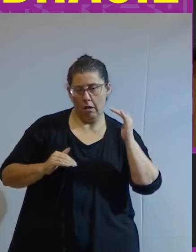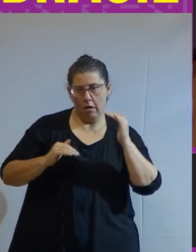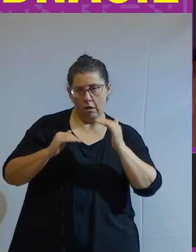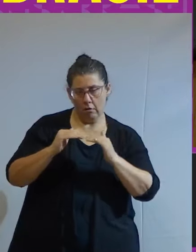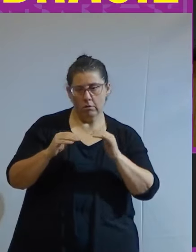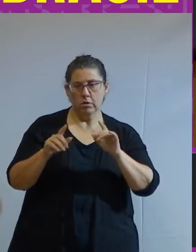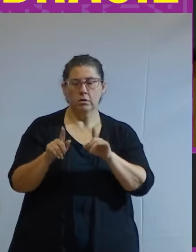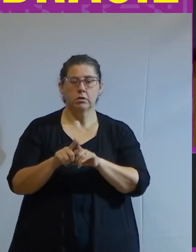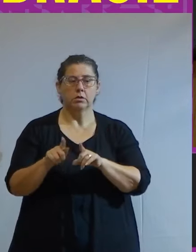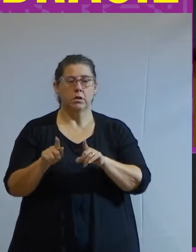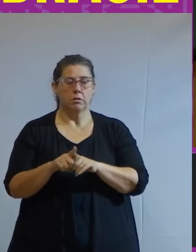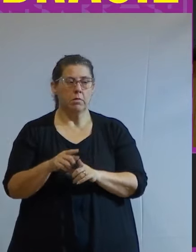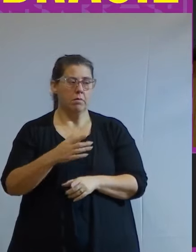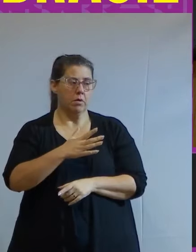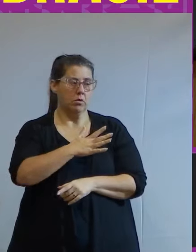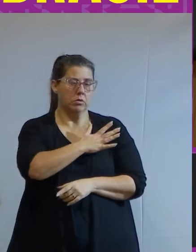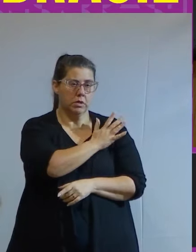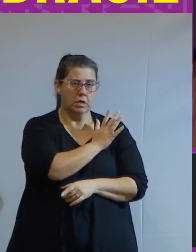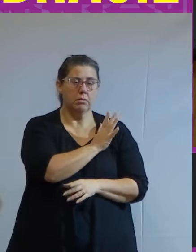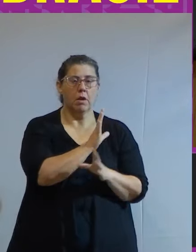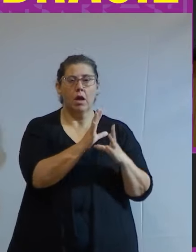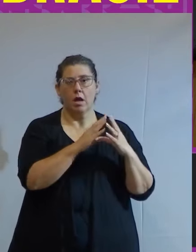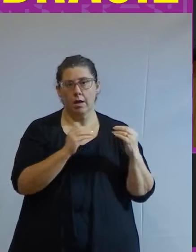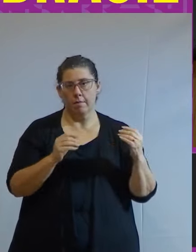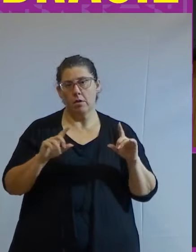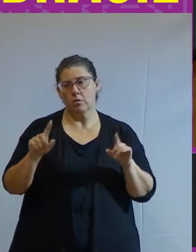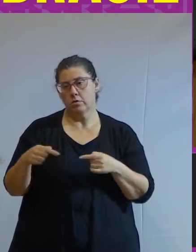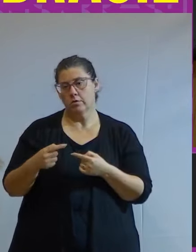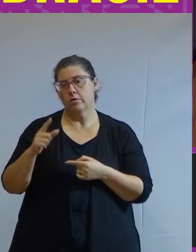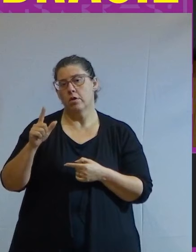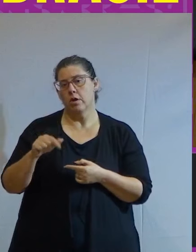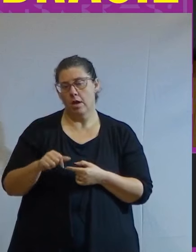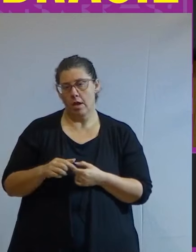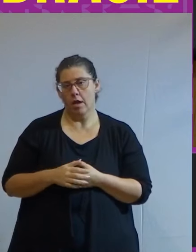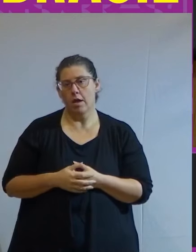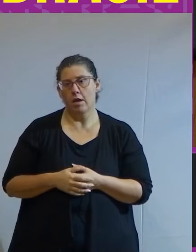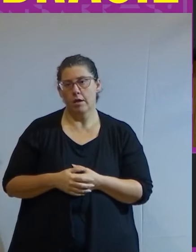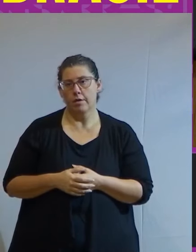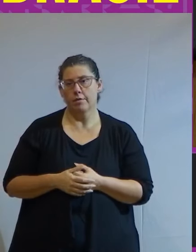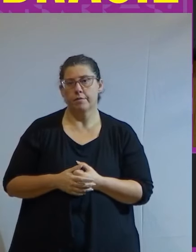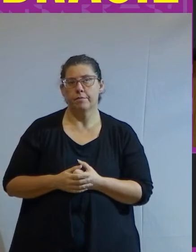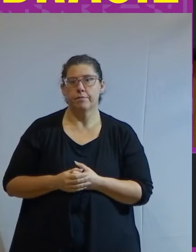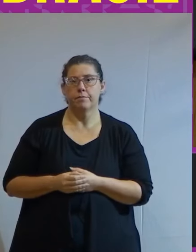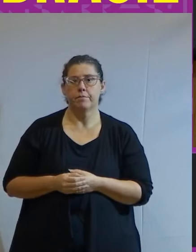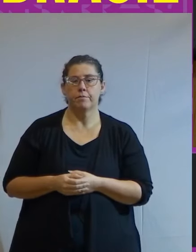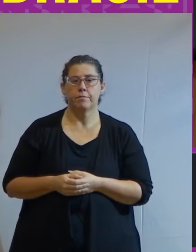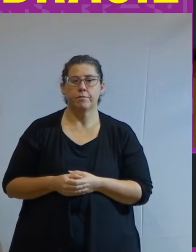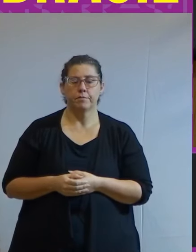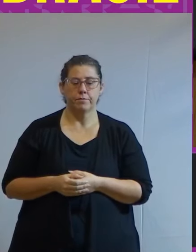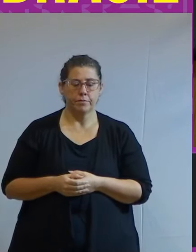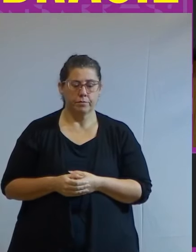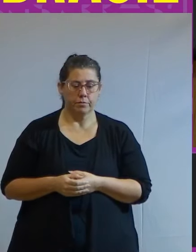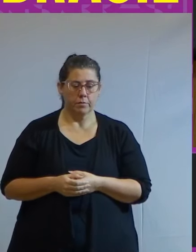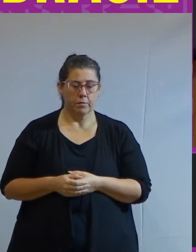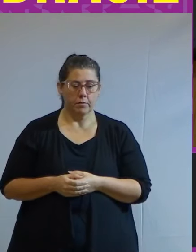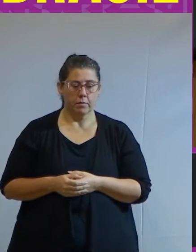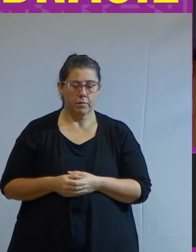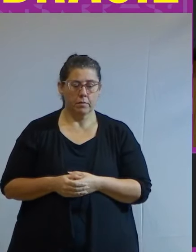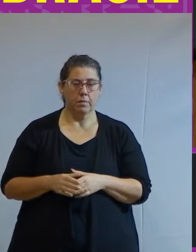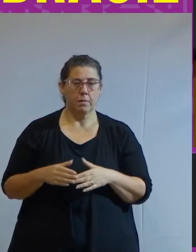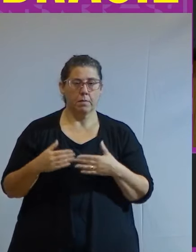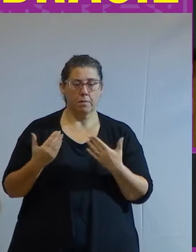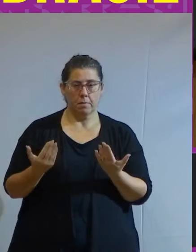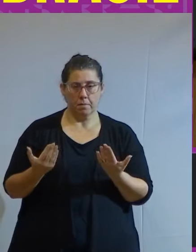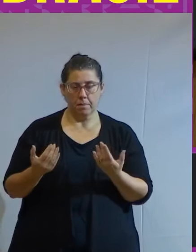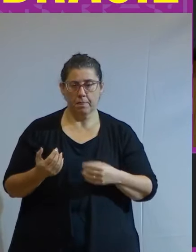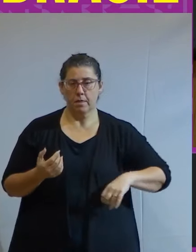efetivo ao racismo e tudo mais o desafio é realmente muito grande bom enfim com relação ao